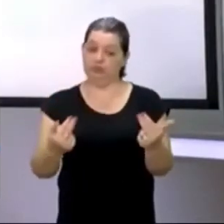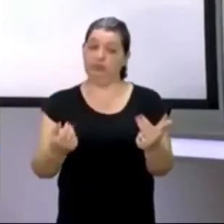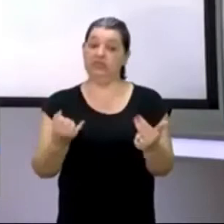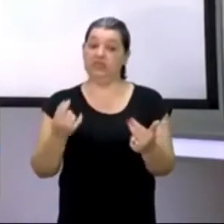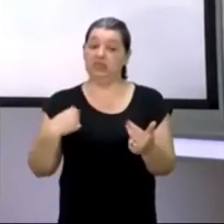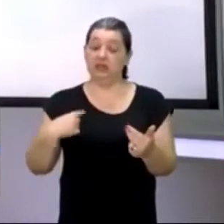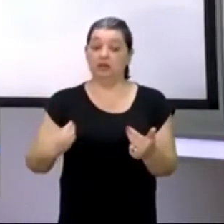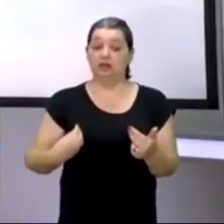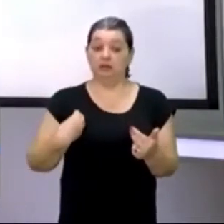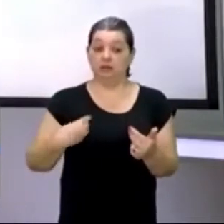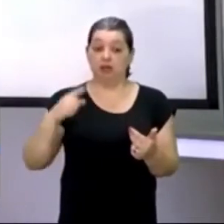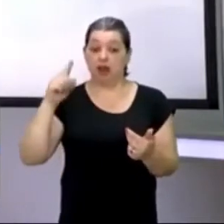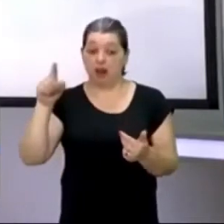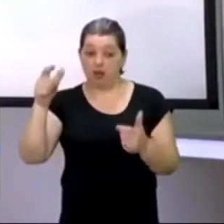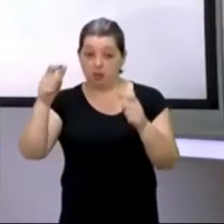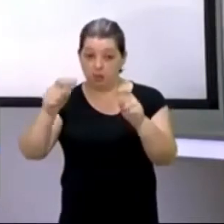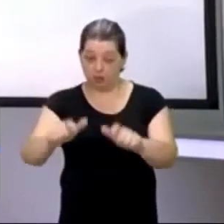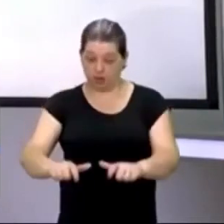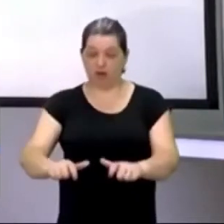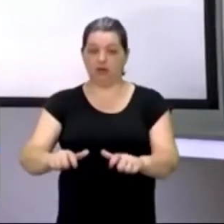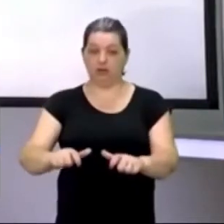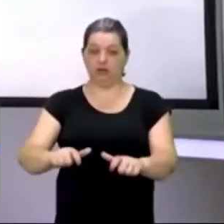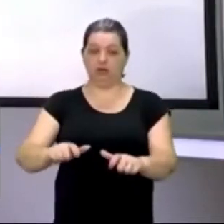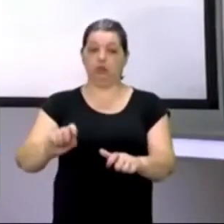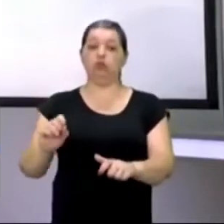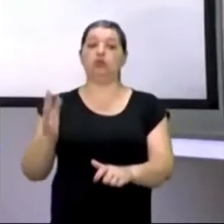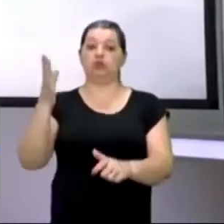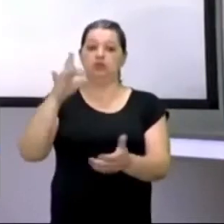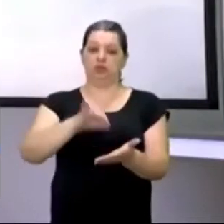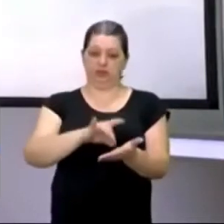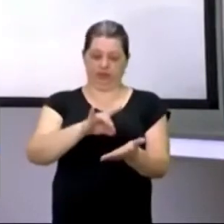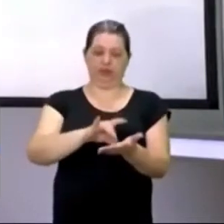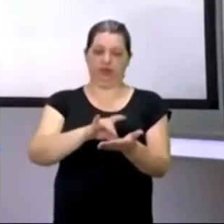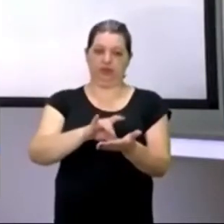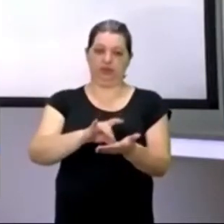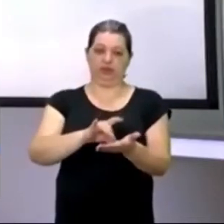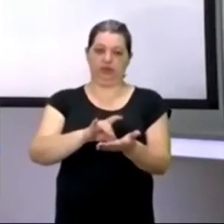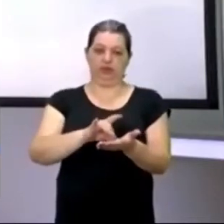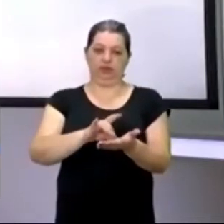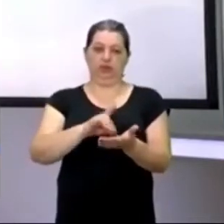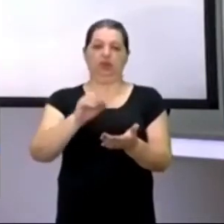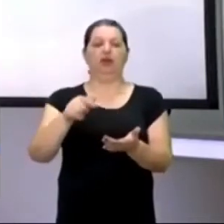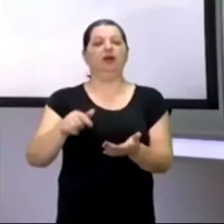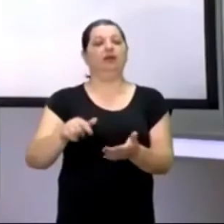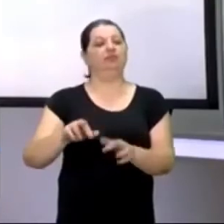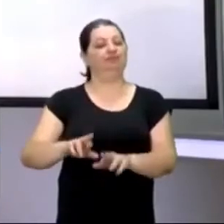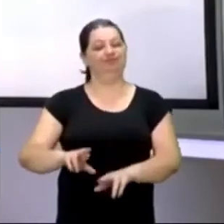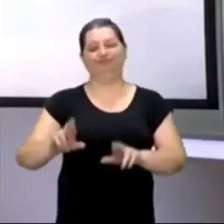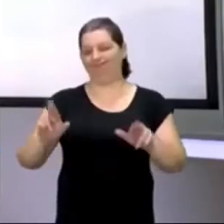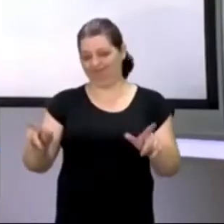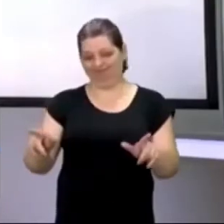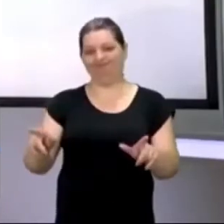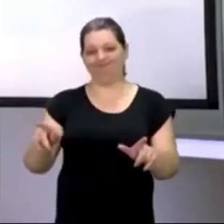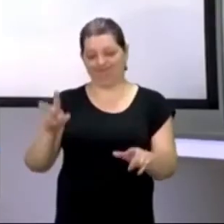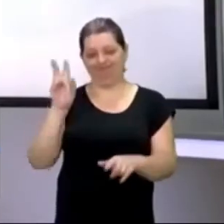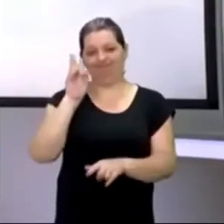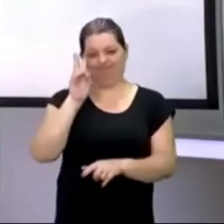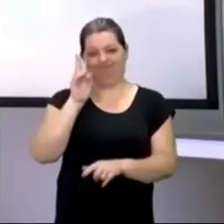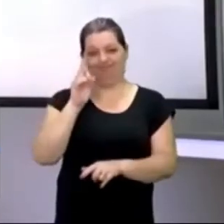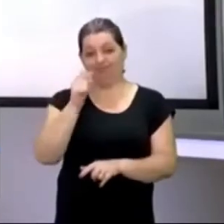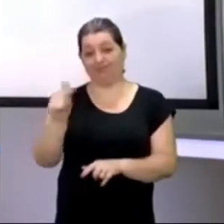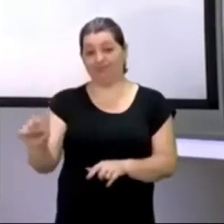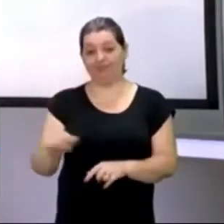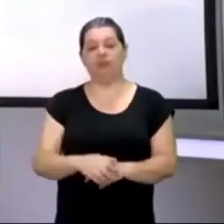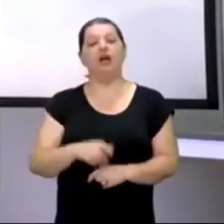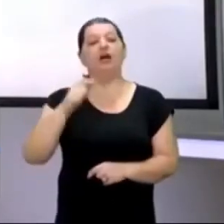estou lá, Chernobyl, se eu estou lá, onde aconteceu, é outra, é outra história, se eu estou